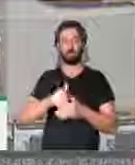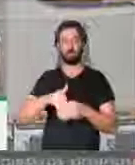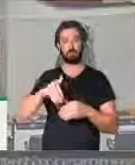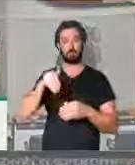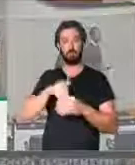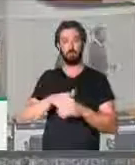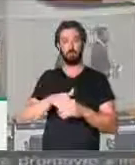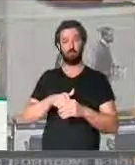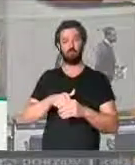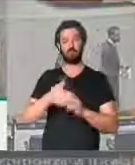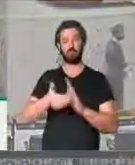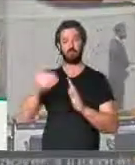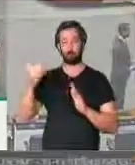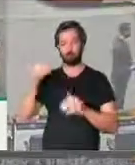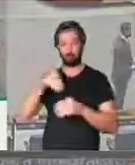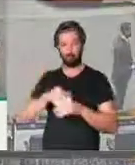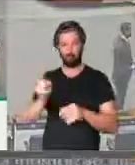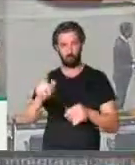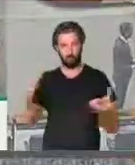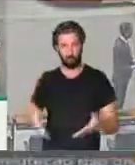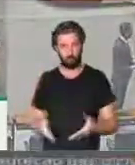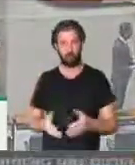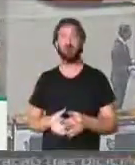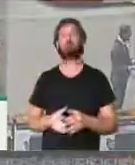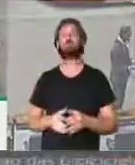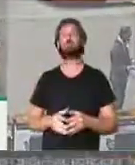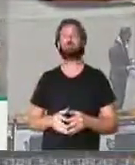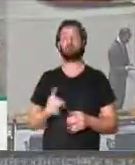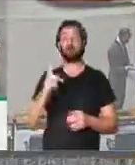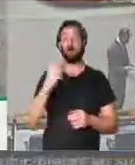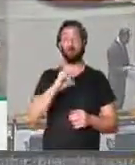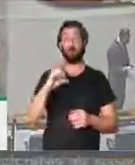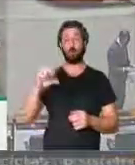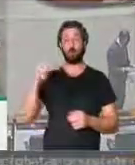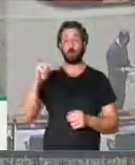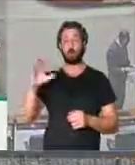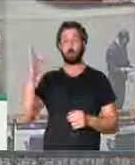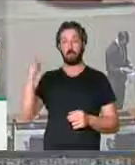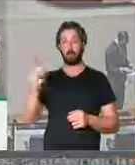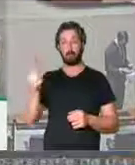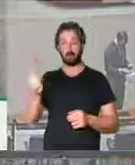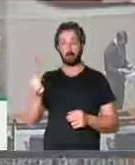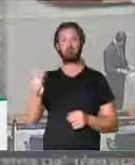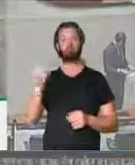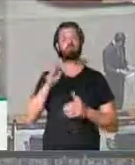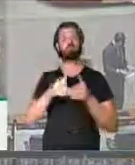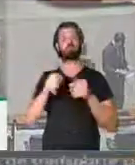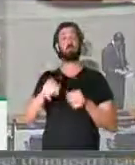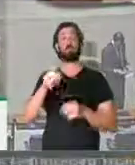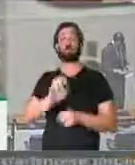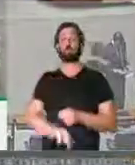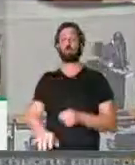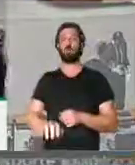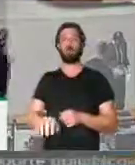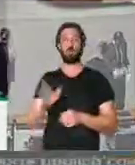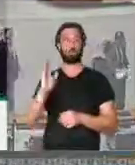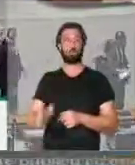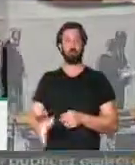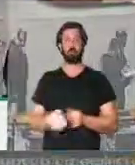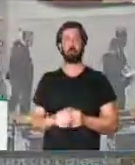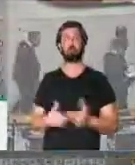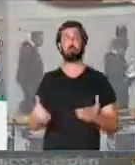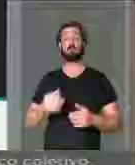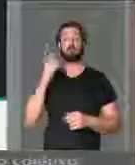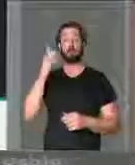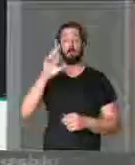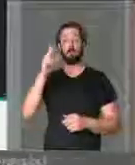Na volta da proposta de emenda à Constituição 199 de 2016, antes o requerimento pedia que este fosse votado nominalmente. Deputado Chico Alencar, do